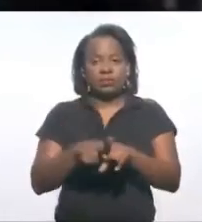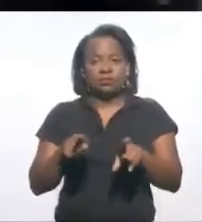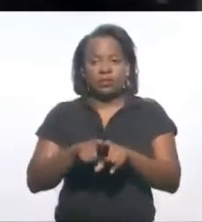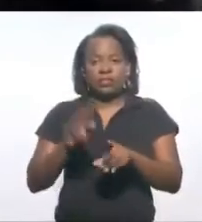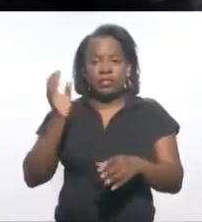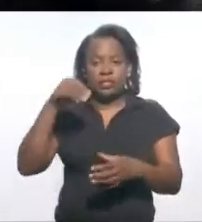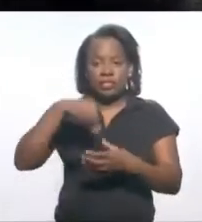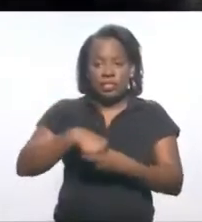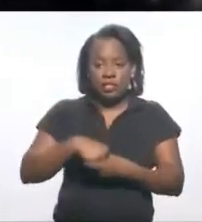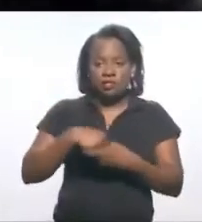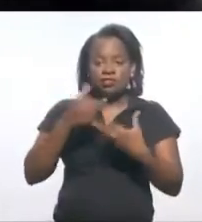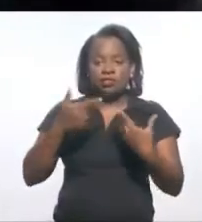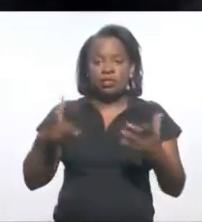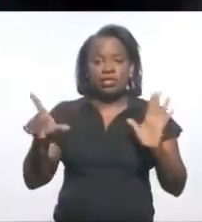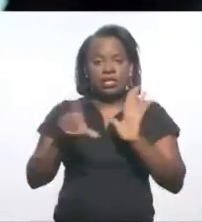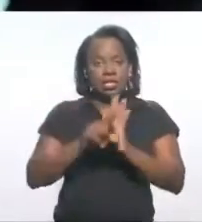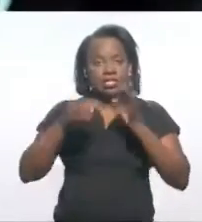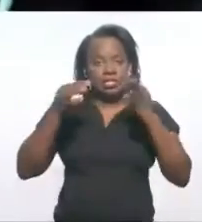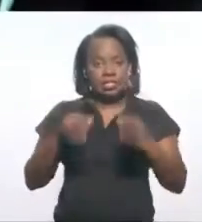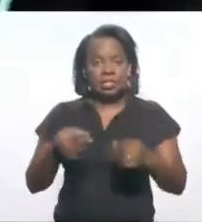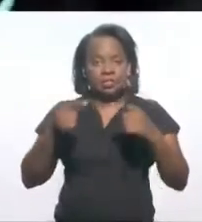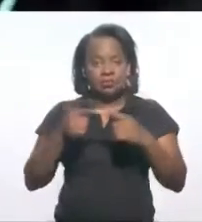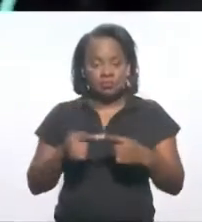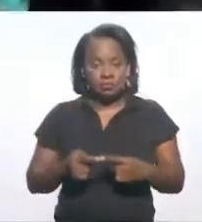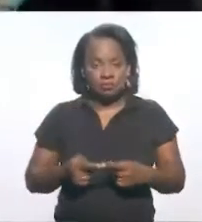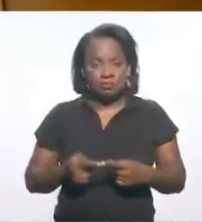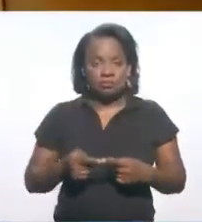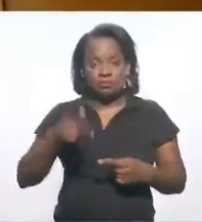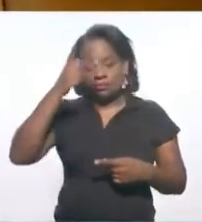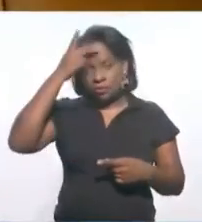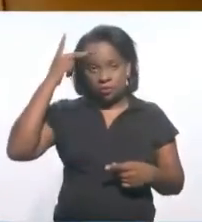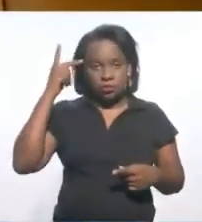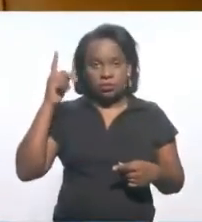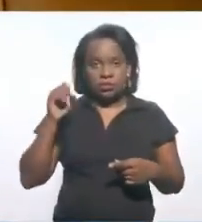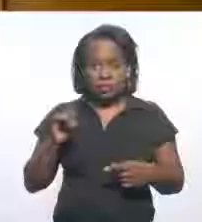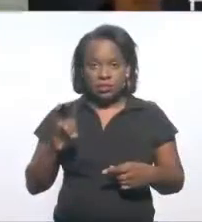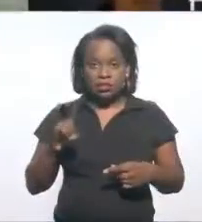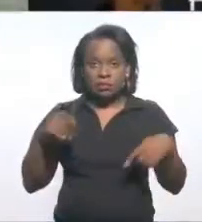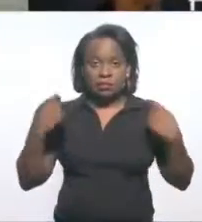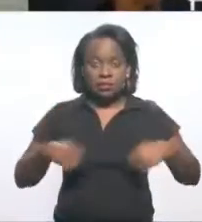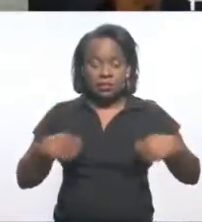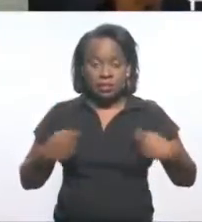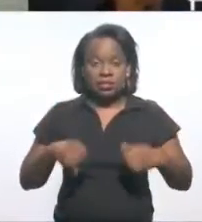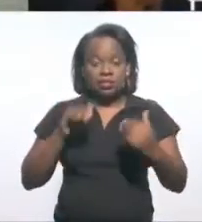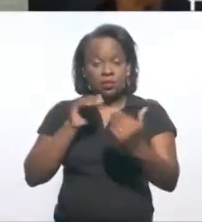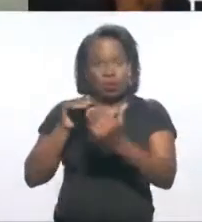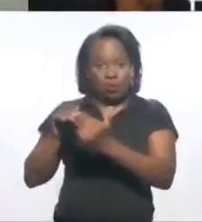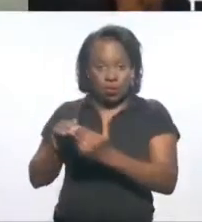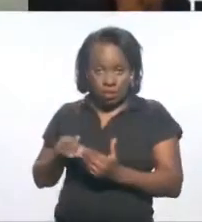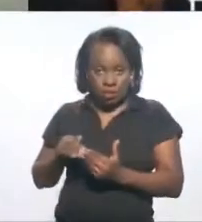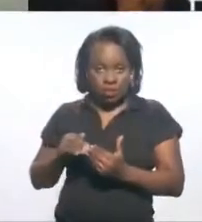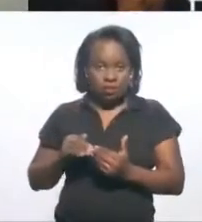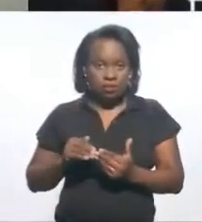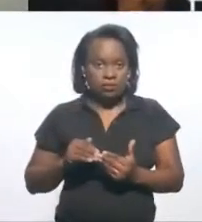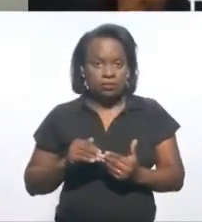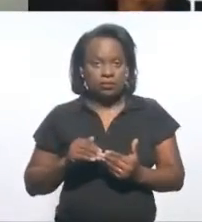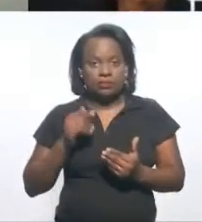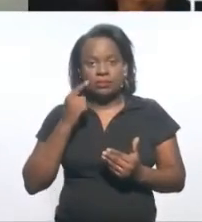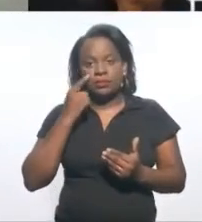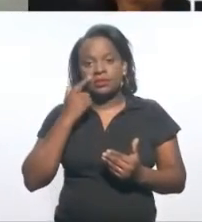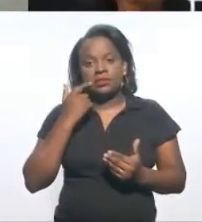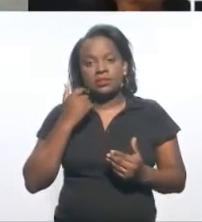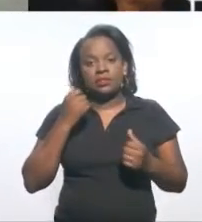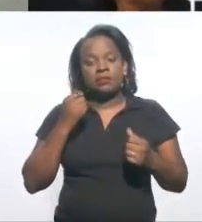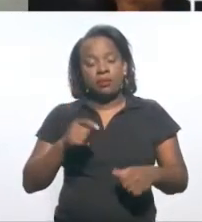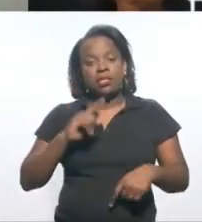de instrumentos legais, para que as pessoas, se for o caso, em concordância, as pessoas